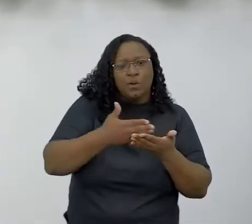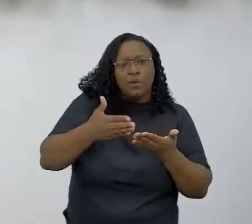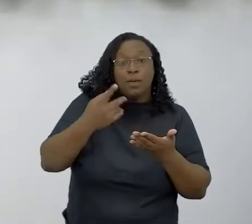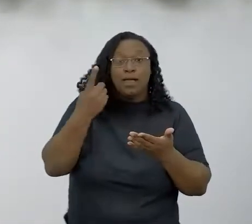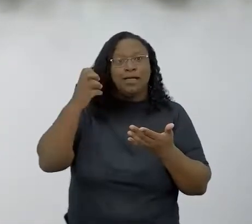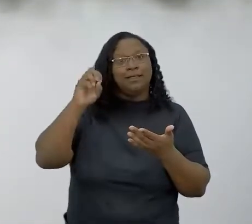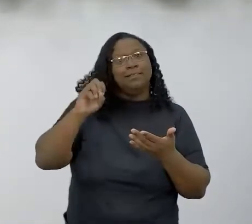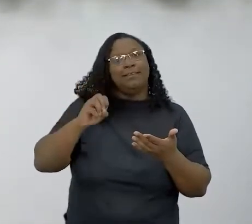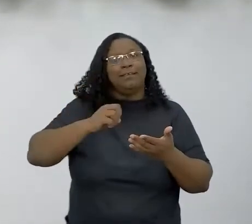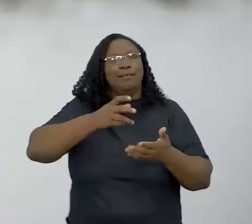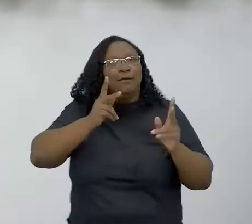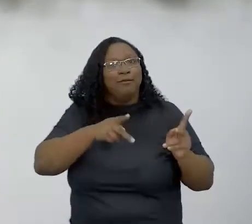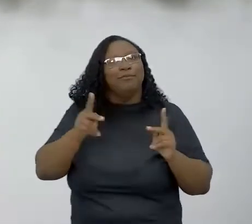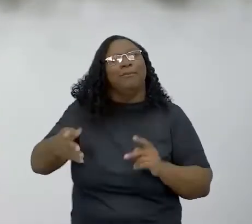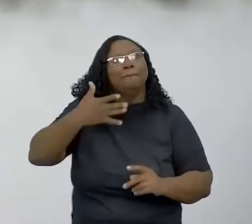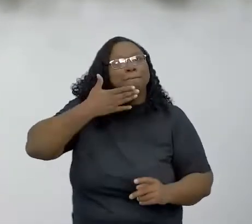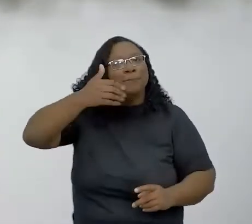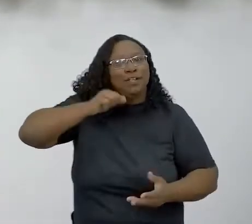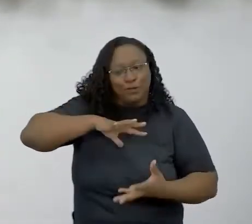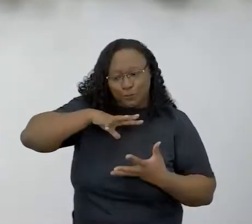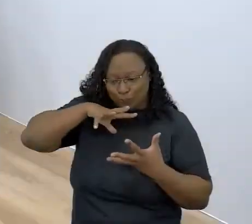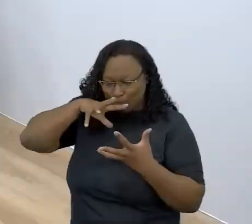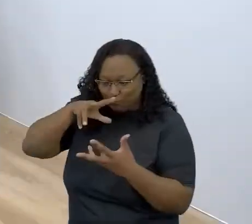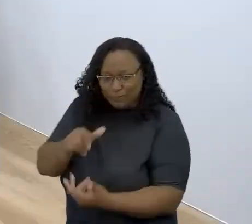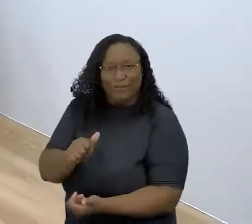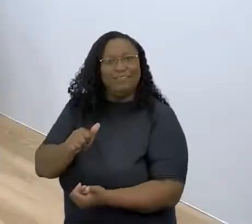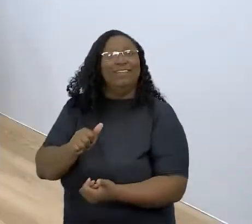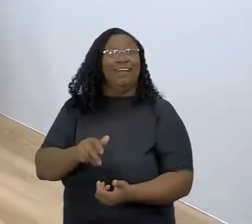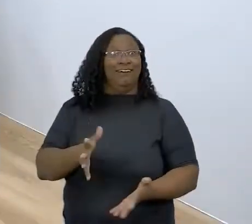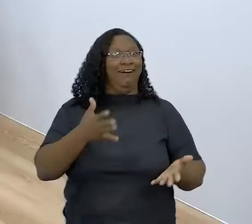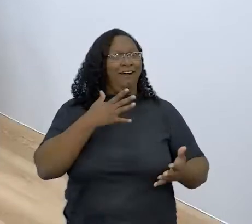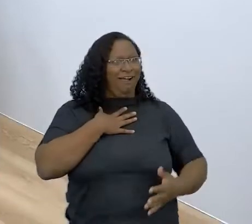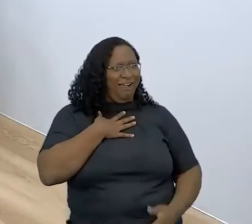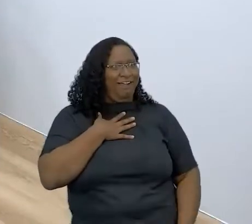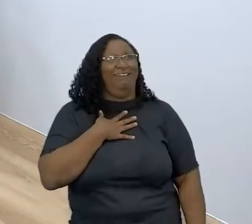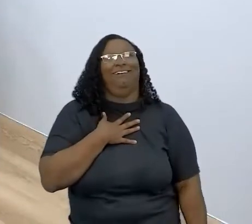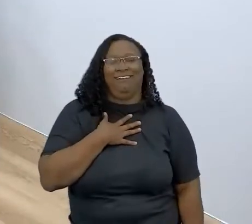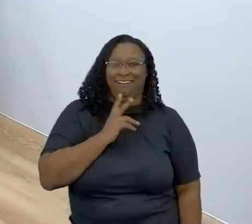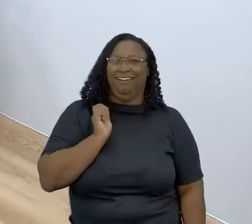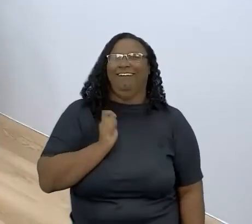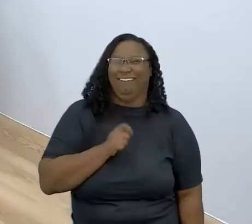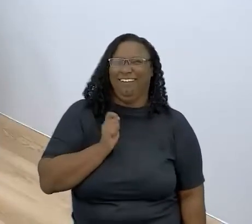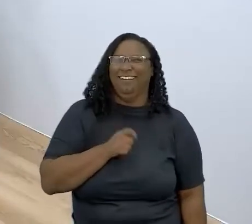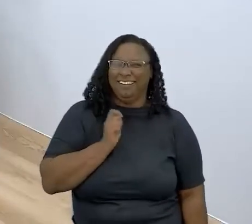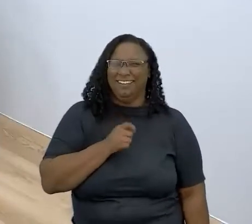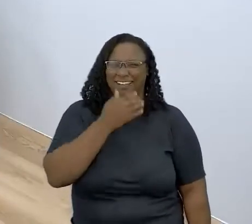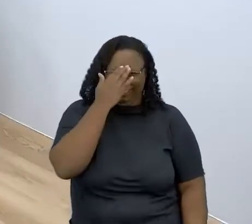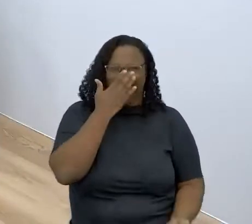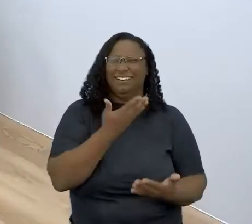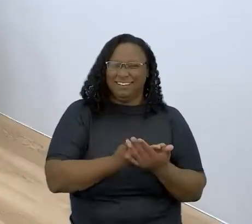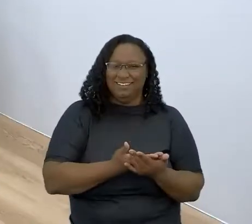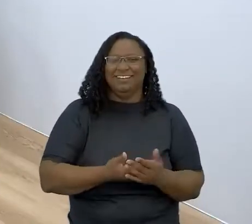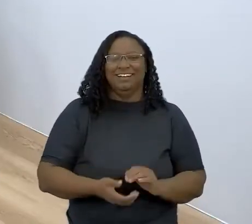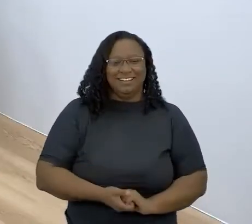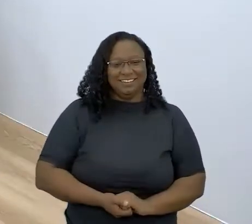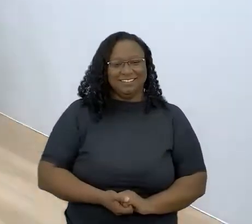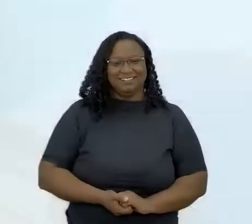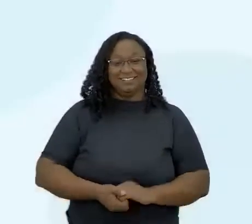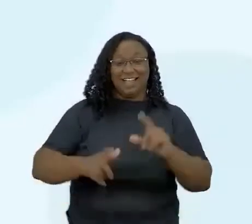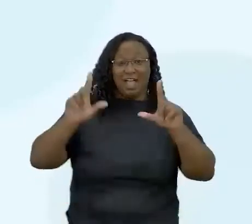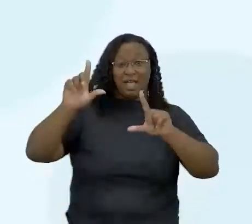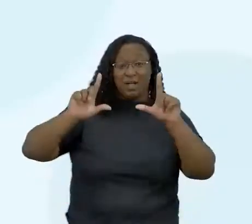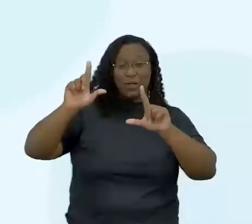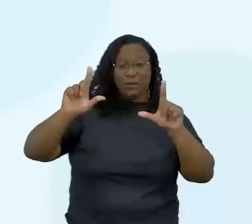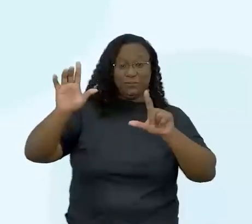do mundo, aí eu pensei, poxa, eu acho que realmente dá para confiar, né? Vou pedir para a produção colocar na tela aí, ó,